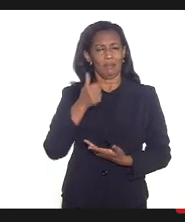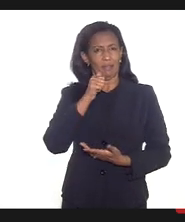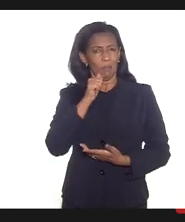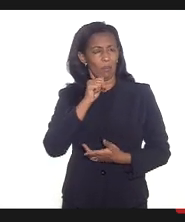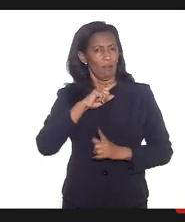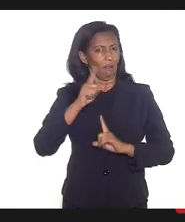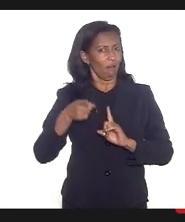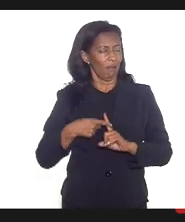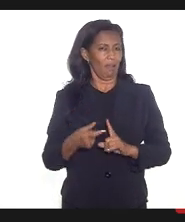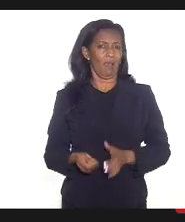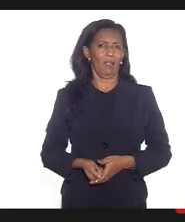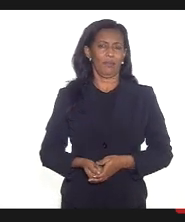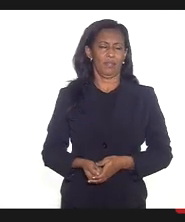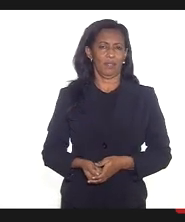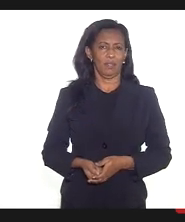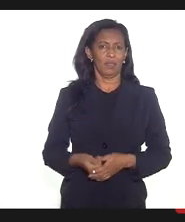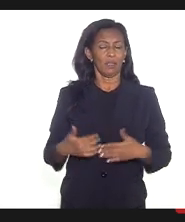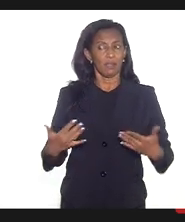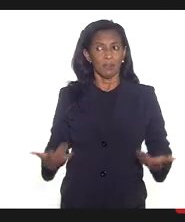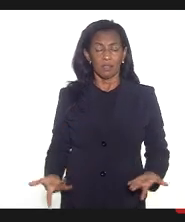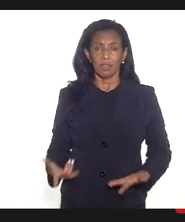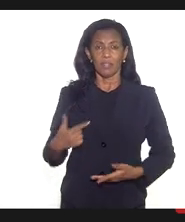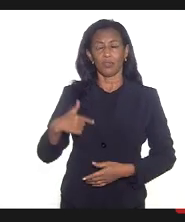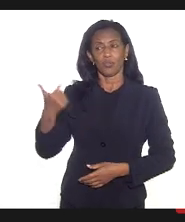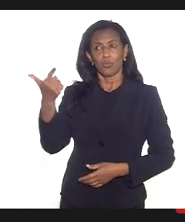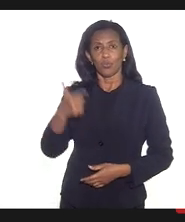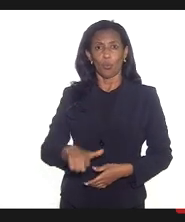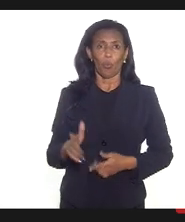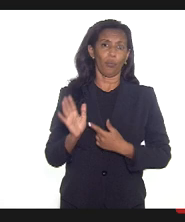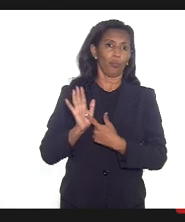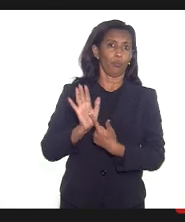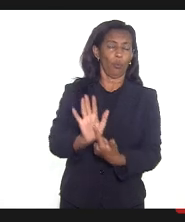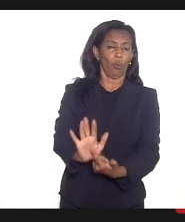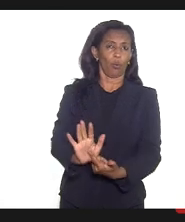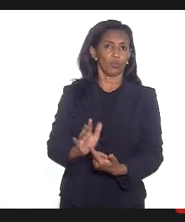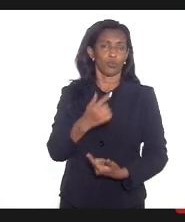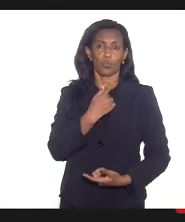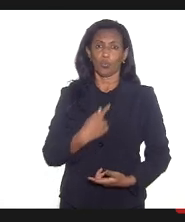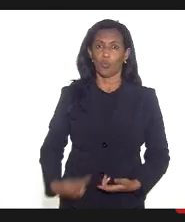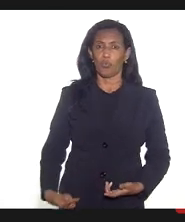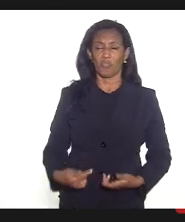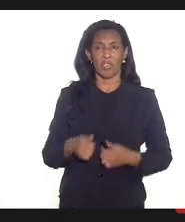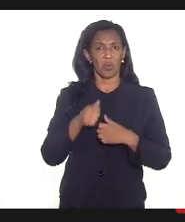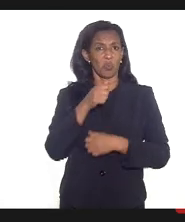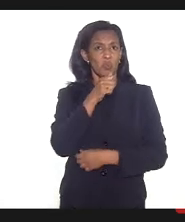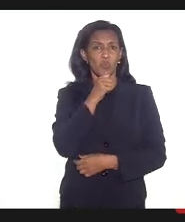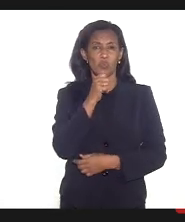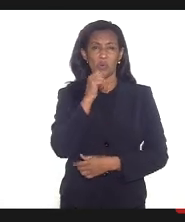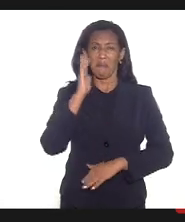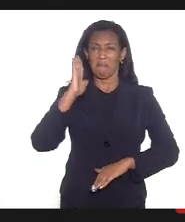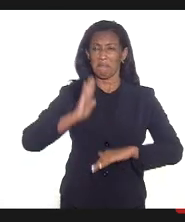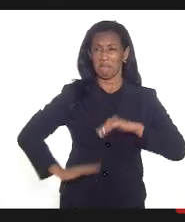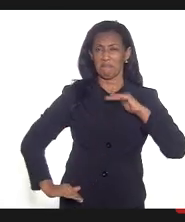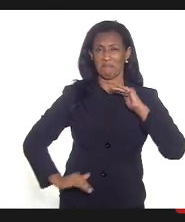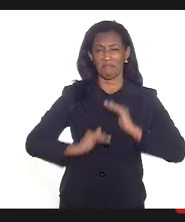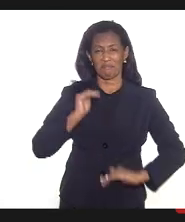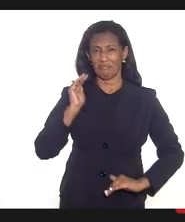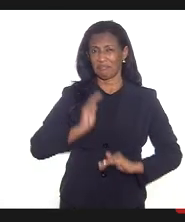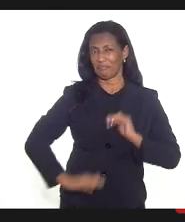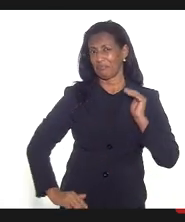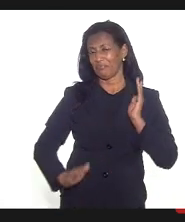grávida que mais uma vez demonstra que o governo não tem nenhuma capacidade